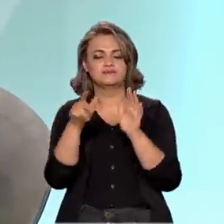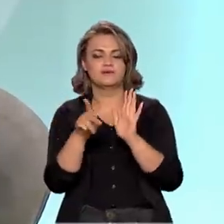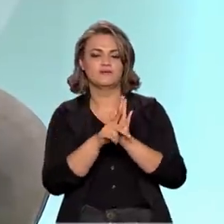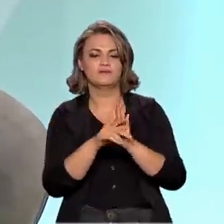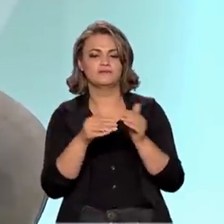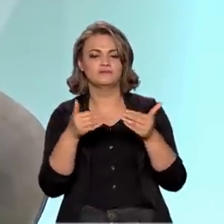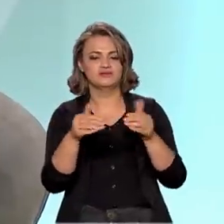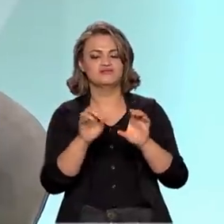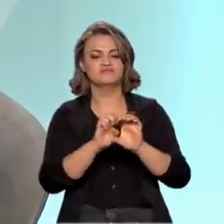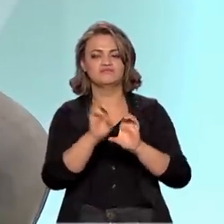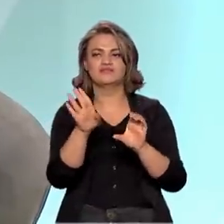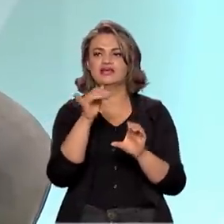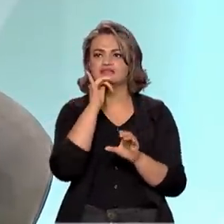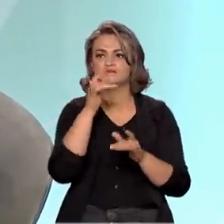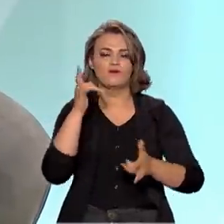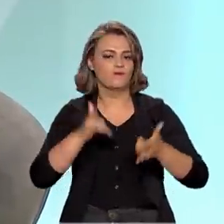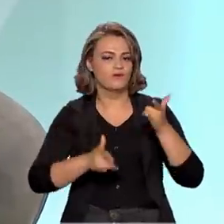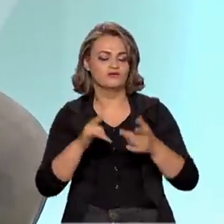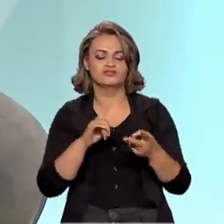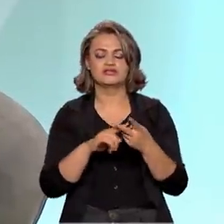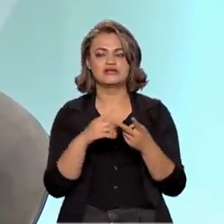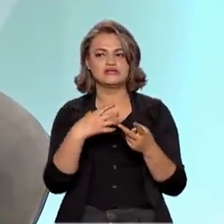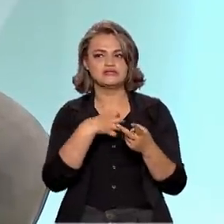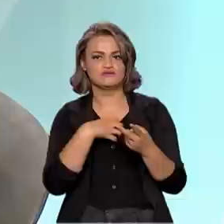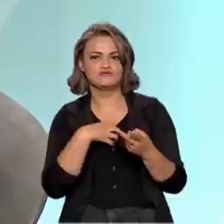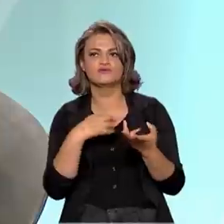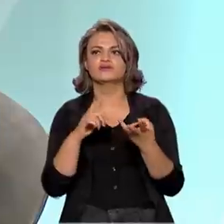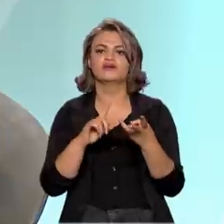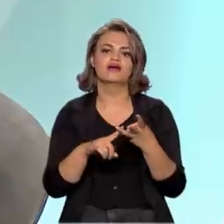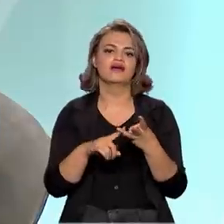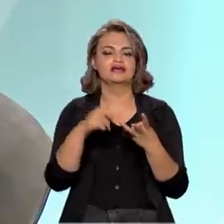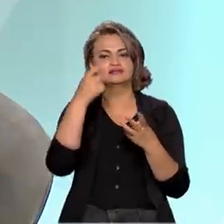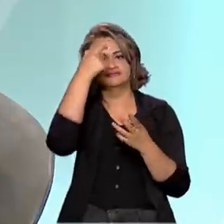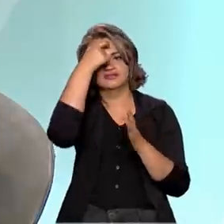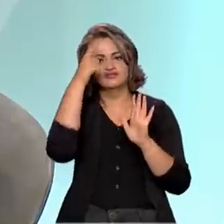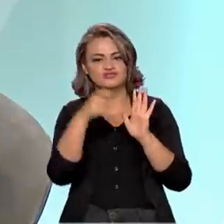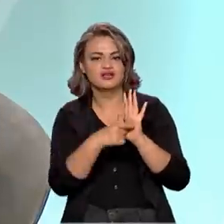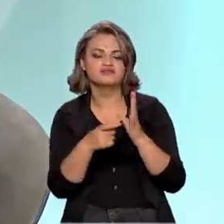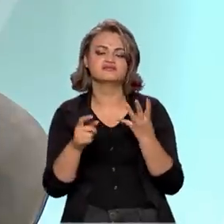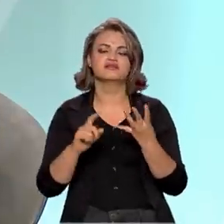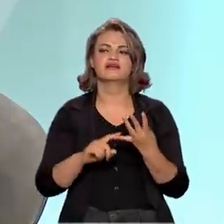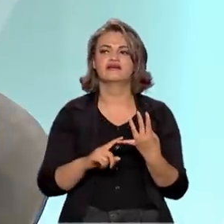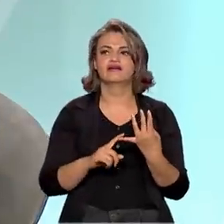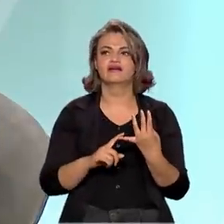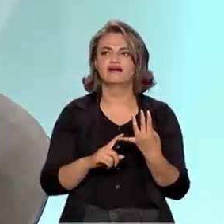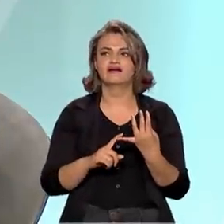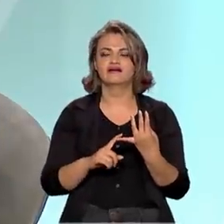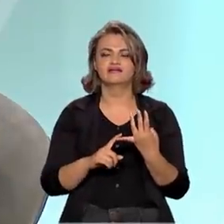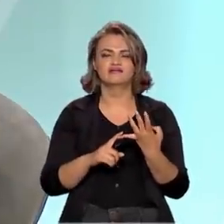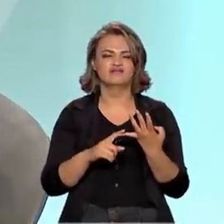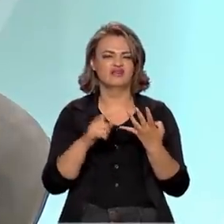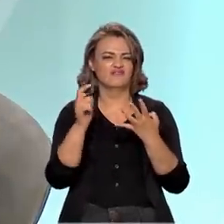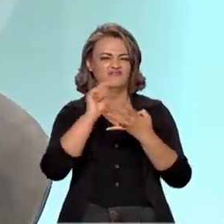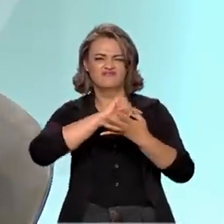Sejam elas tecnologias de robótica, sensores, inteligência artificial, blockchain,